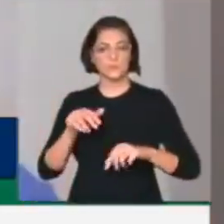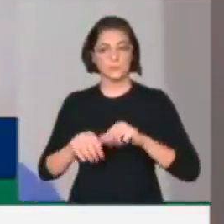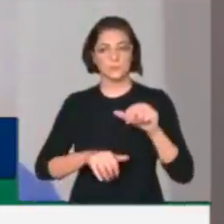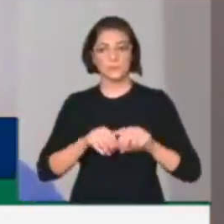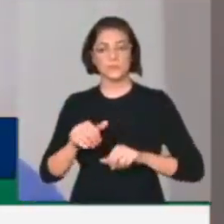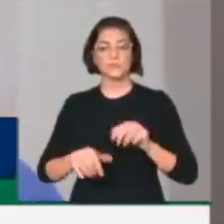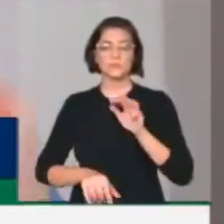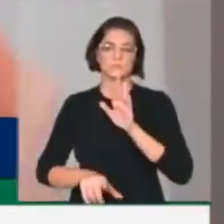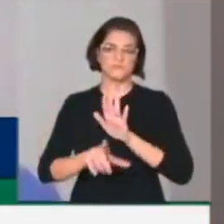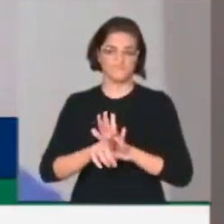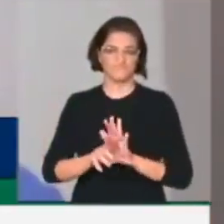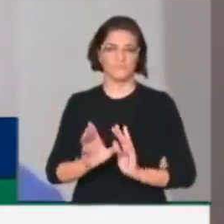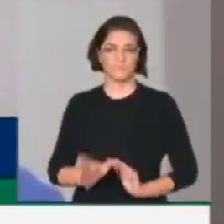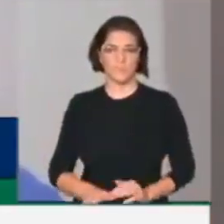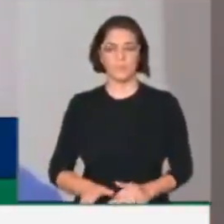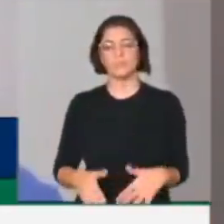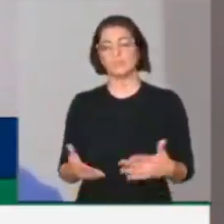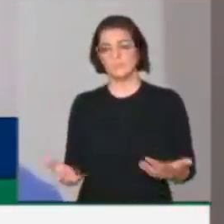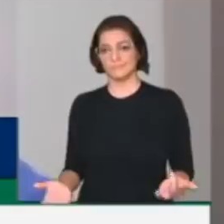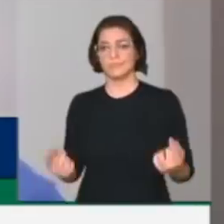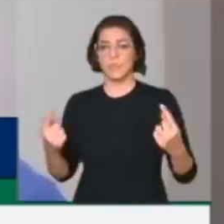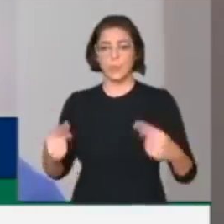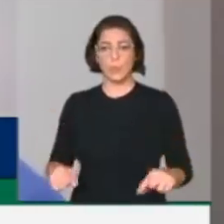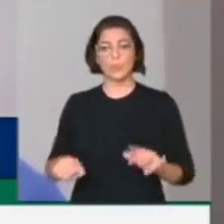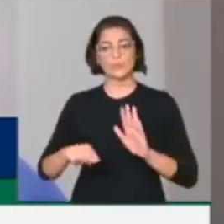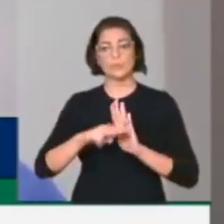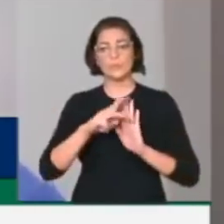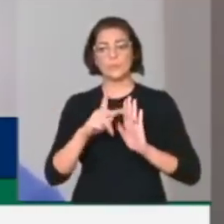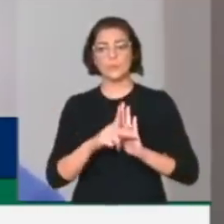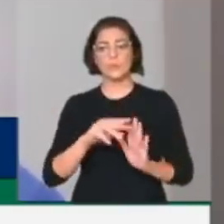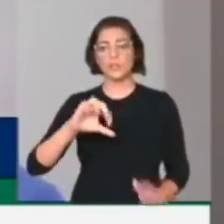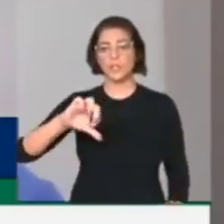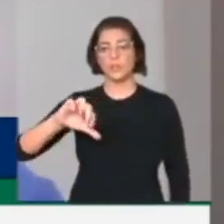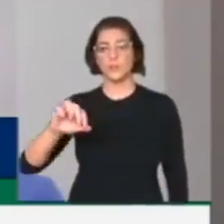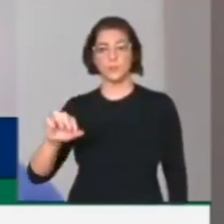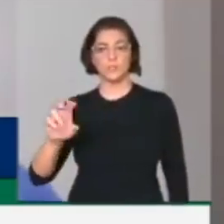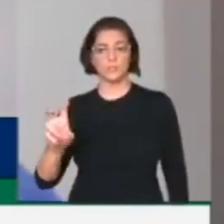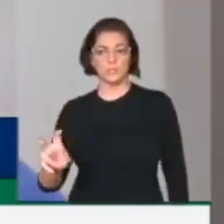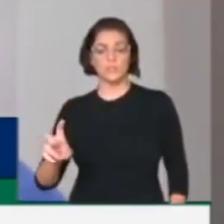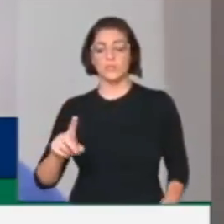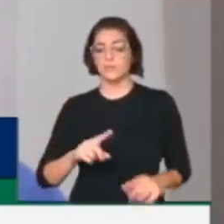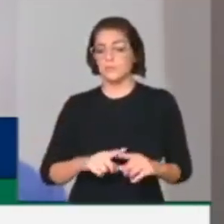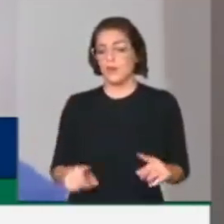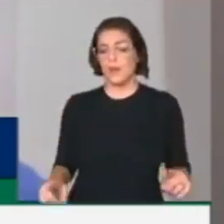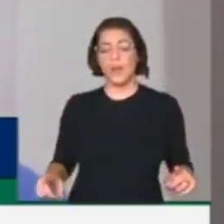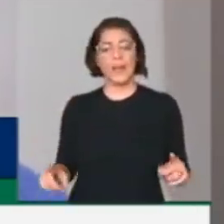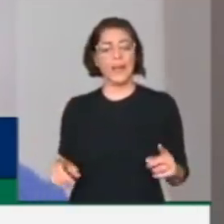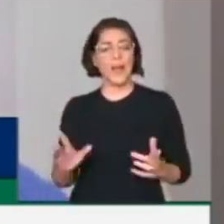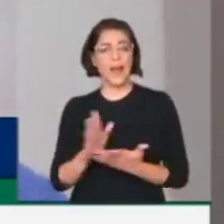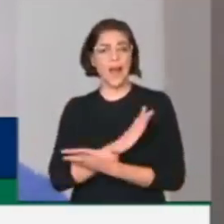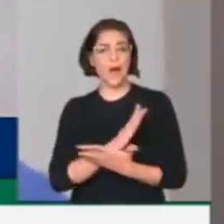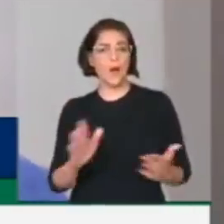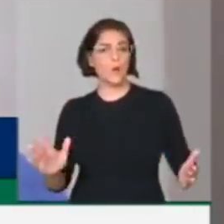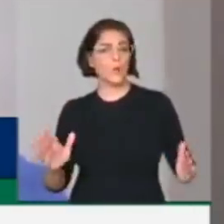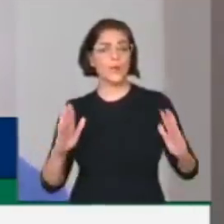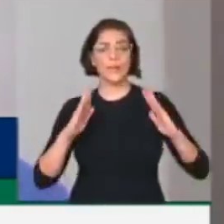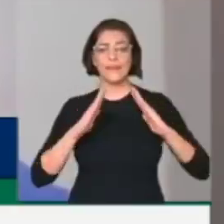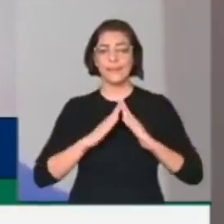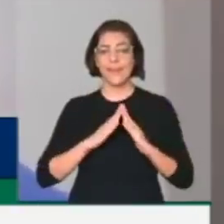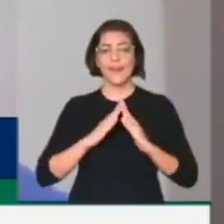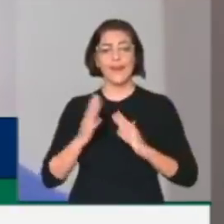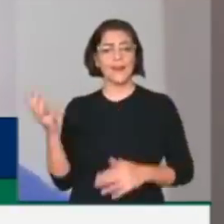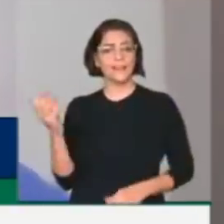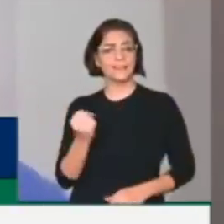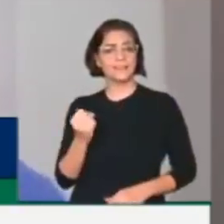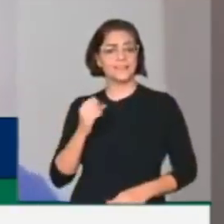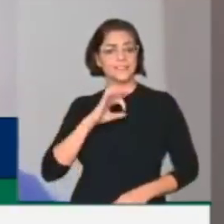ser contra a medida provisória 905, quando a quarentena de alguns se resume a ficar em casa recebendo dinheiro público, quando não